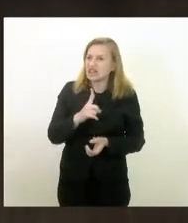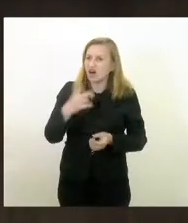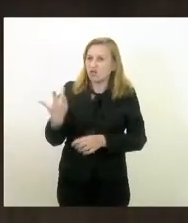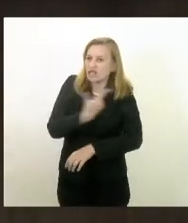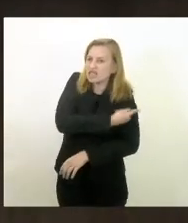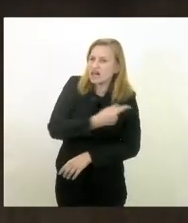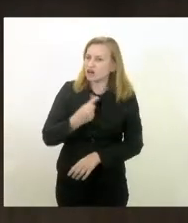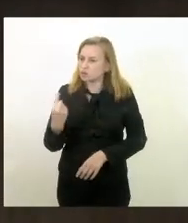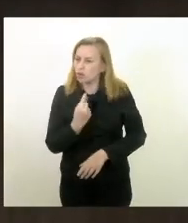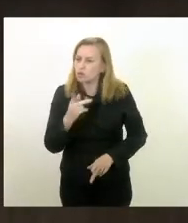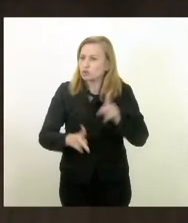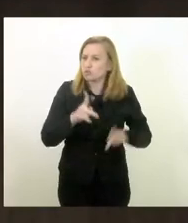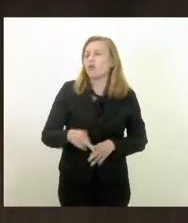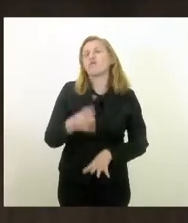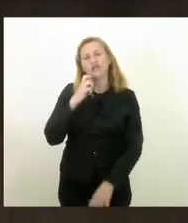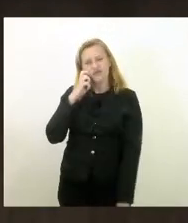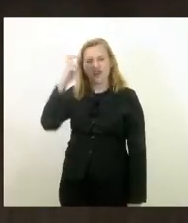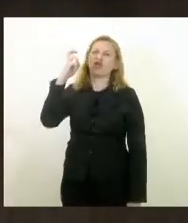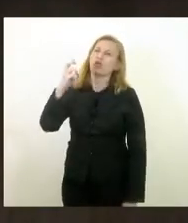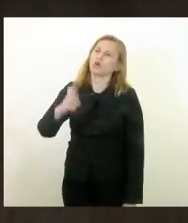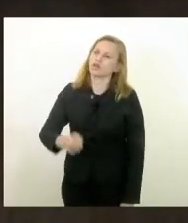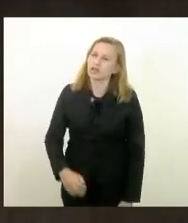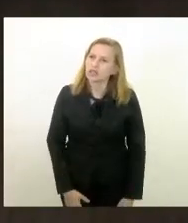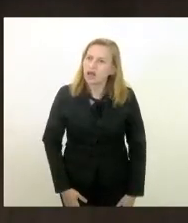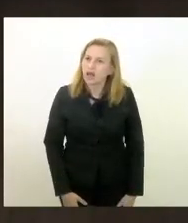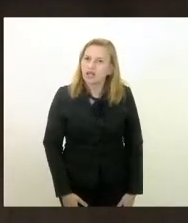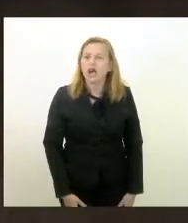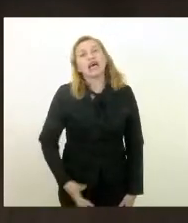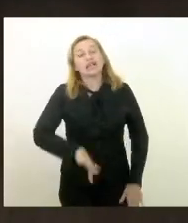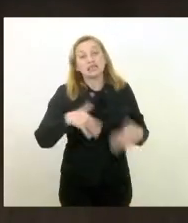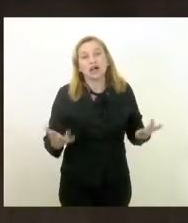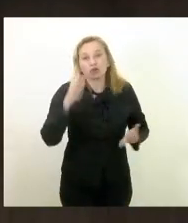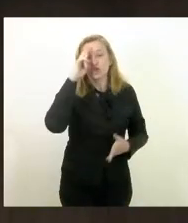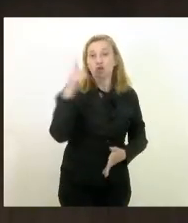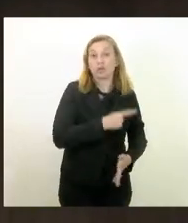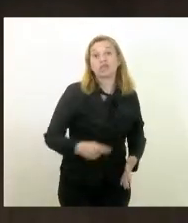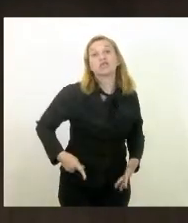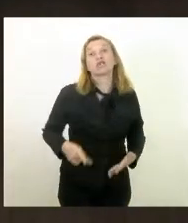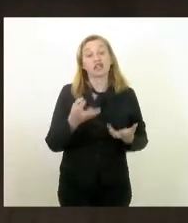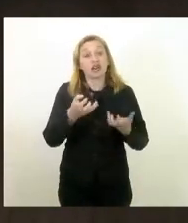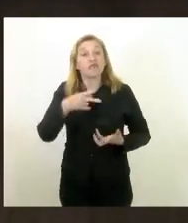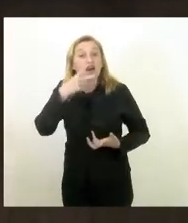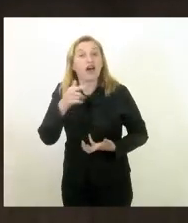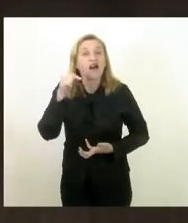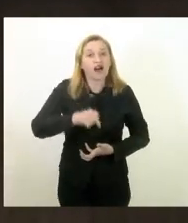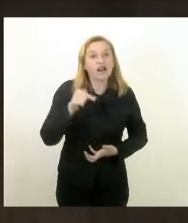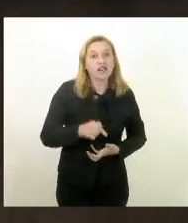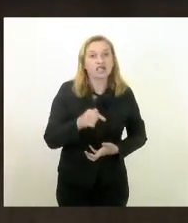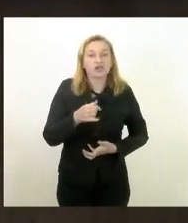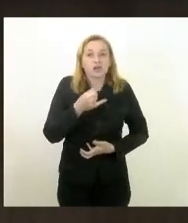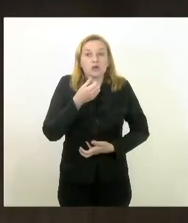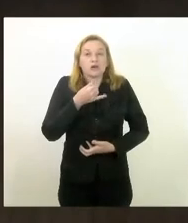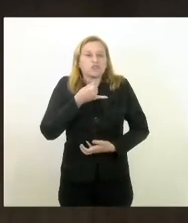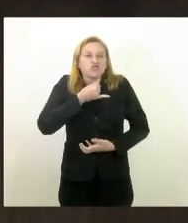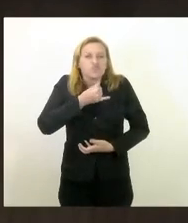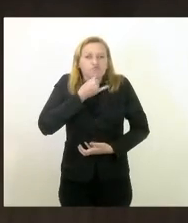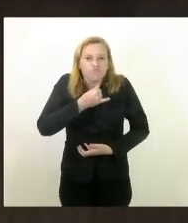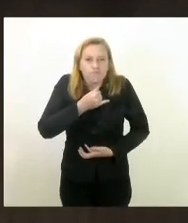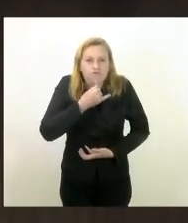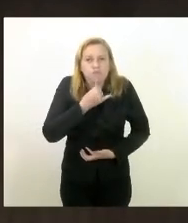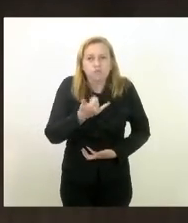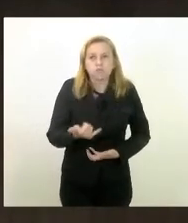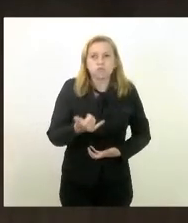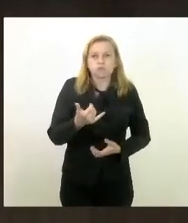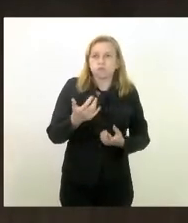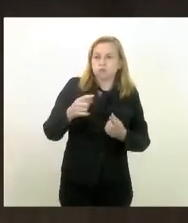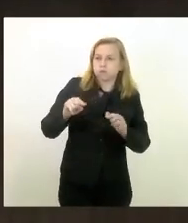a nossa população é uma vergonha então senhor presidente quero deixar aqui colocado o meu repúdio a tentativa